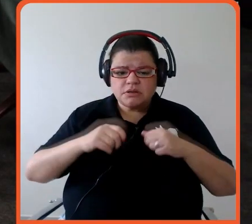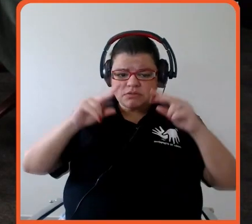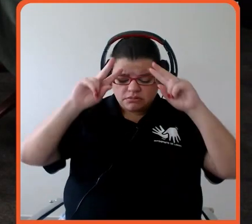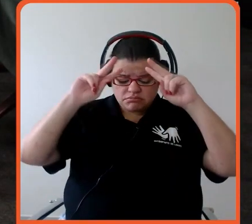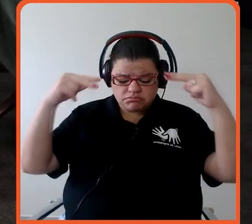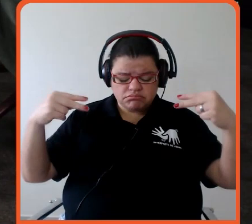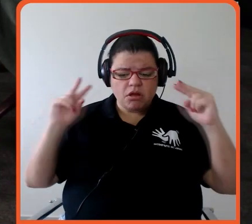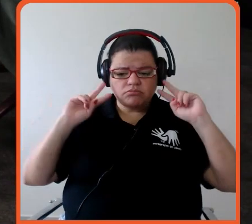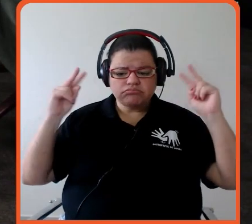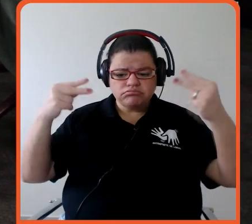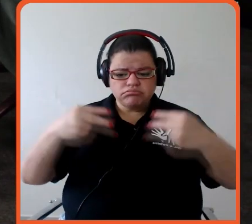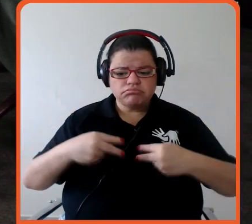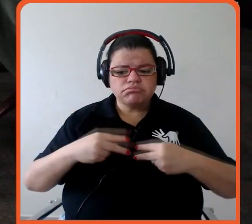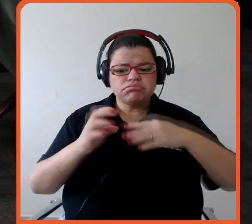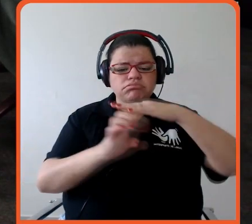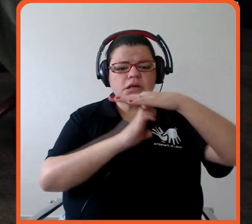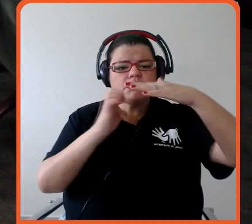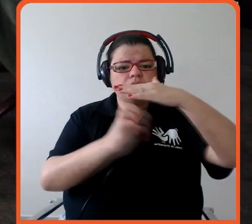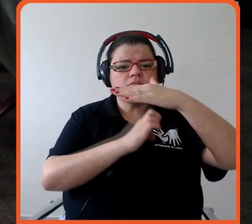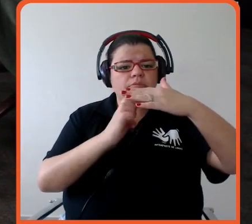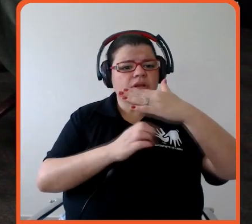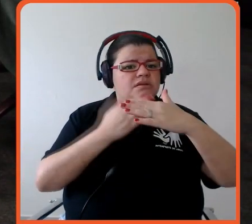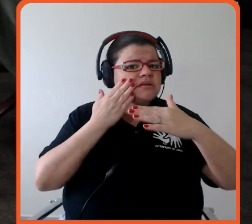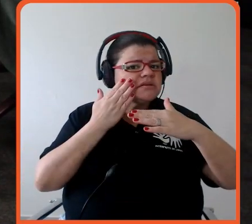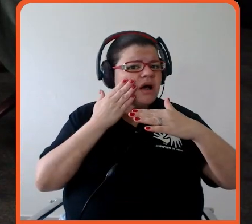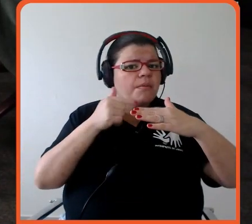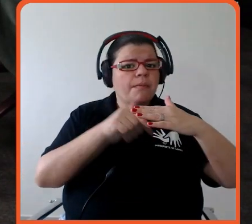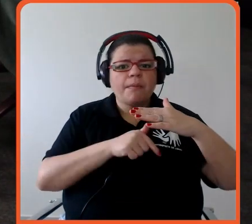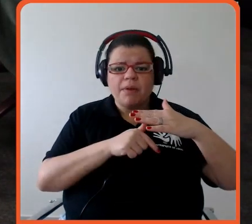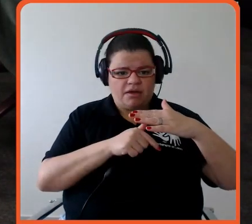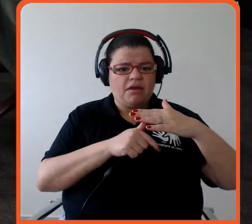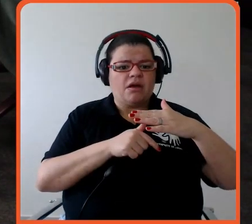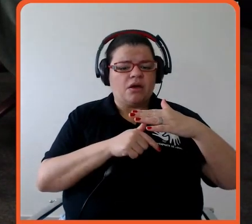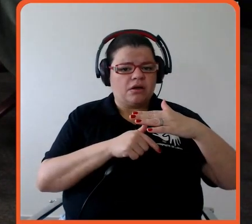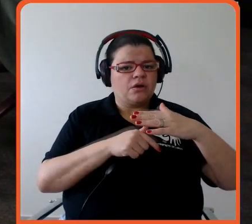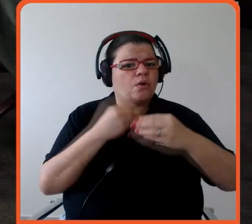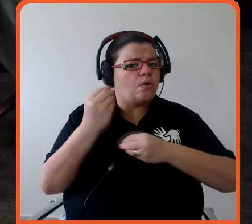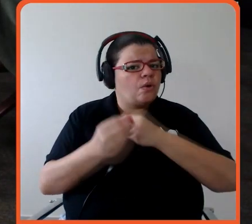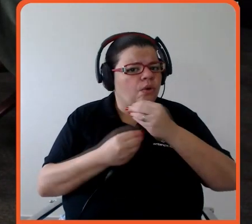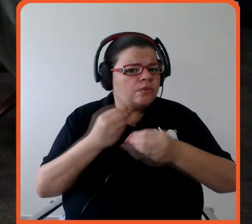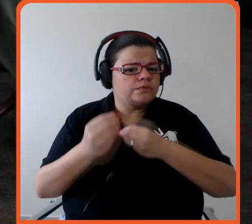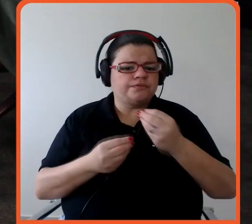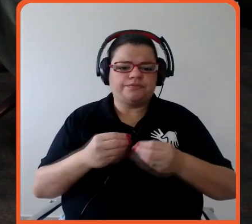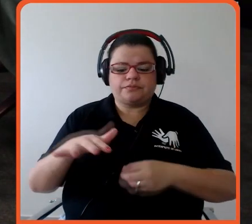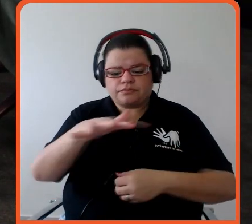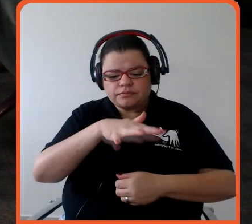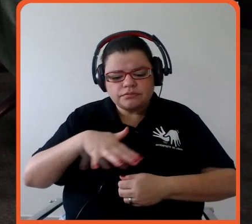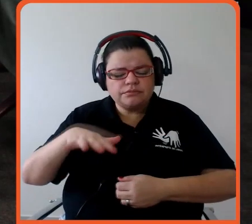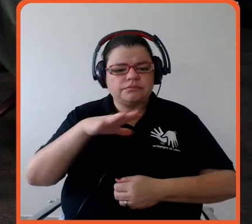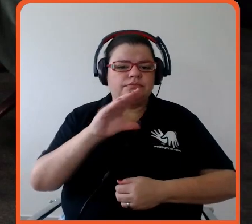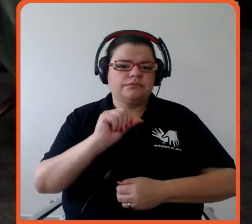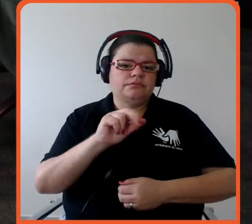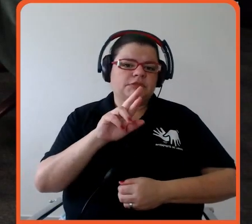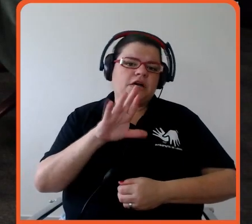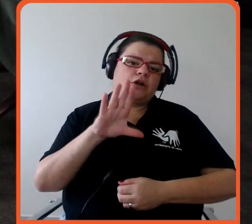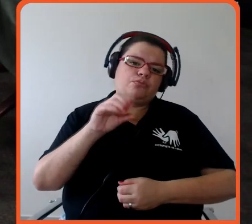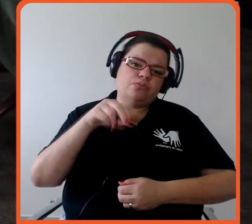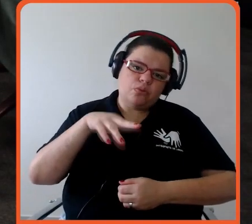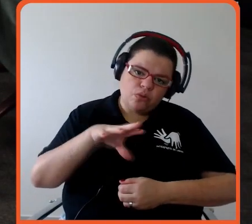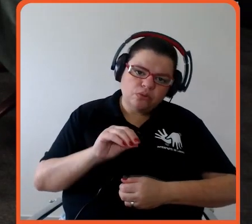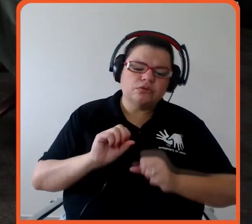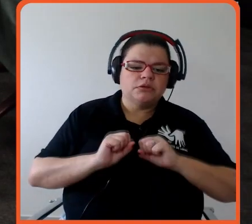dependendo da sua dimensão, obviamente, o mercado de carbono que a gente é totalmente a favor, trabalhamos para que ele